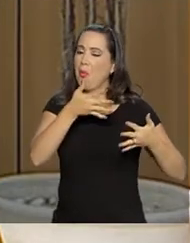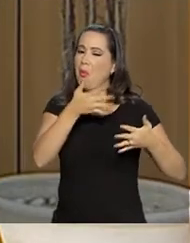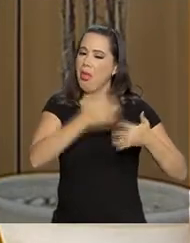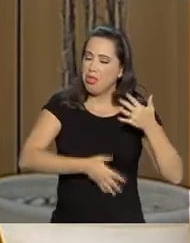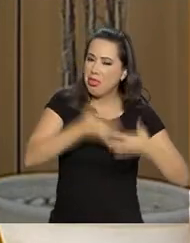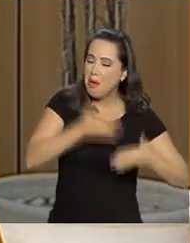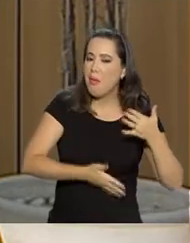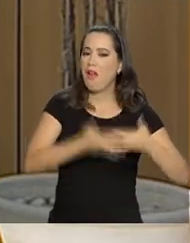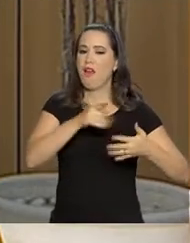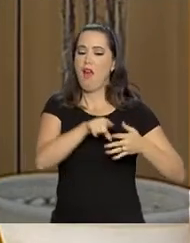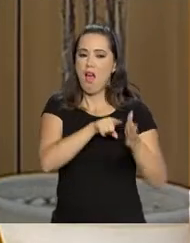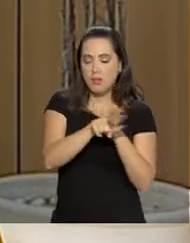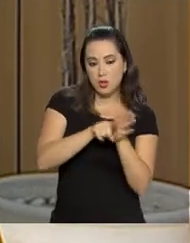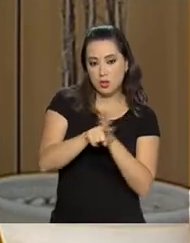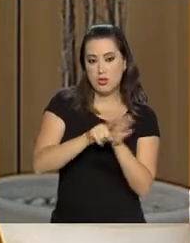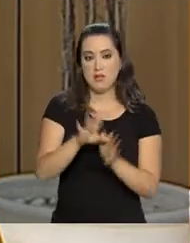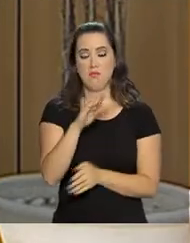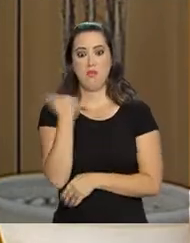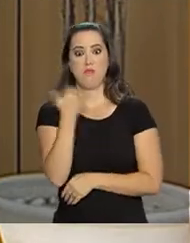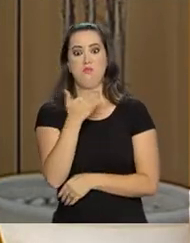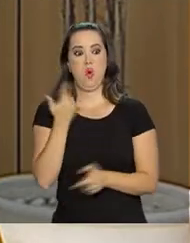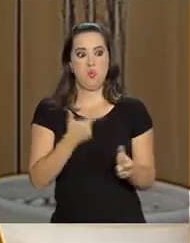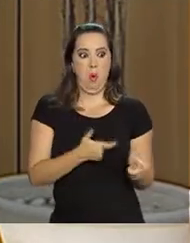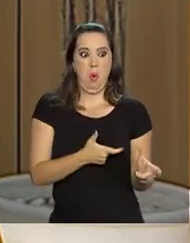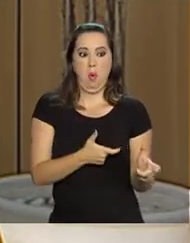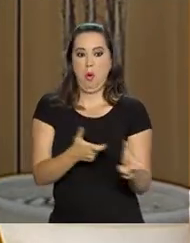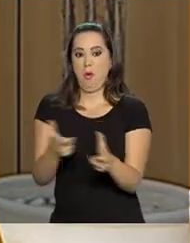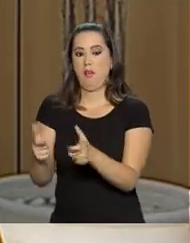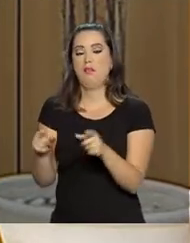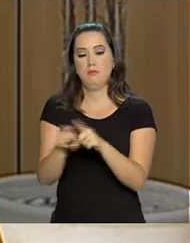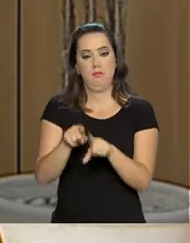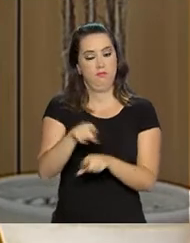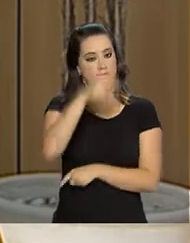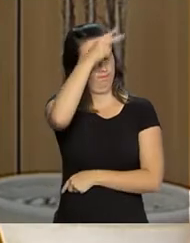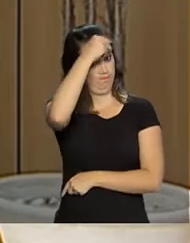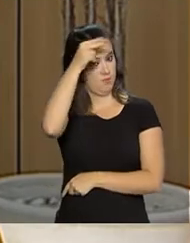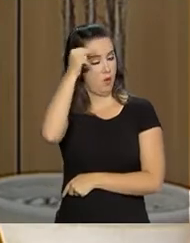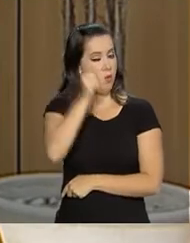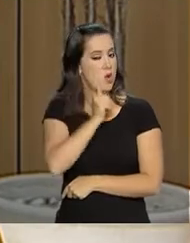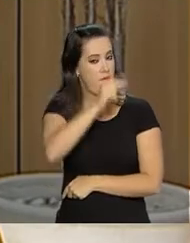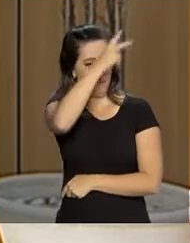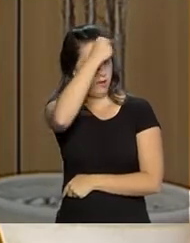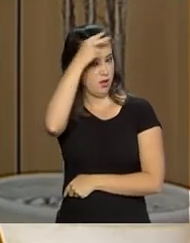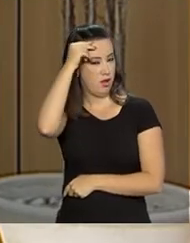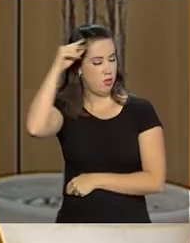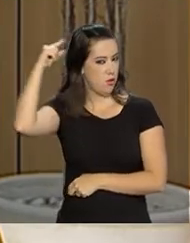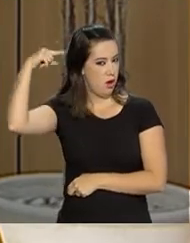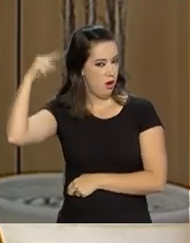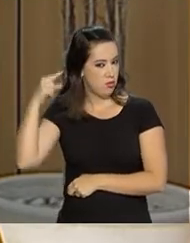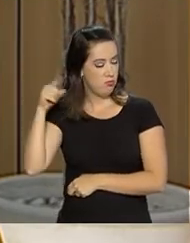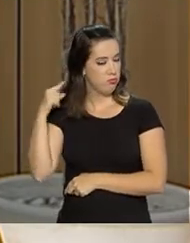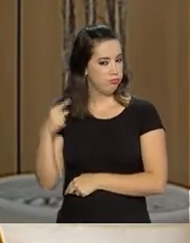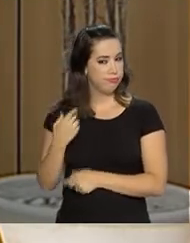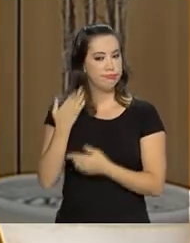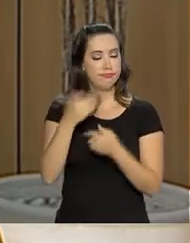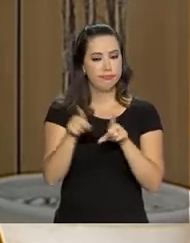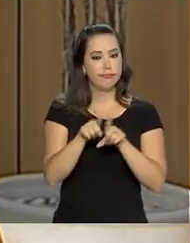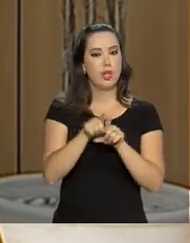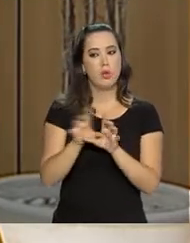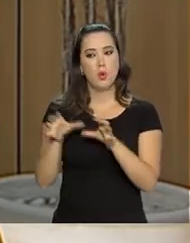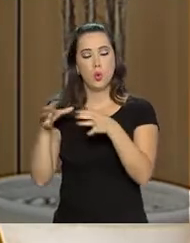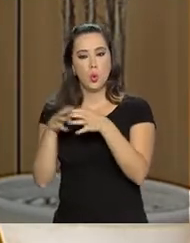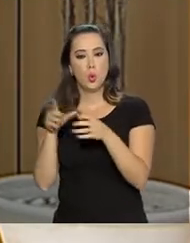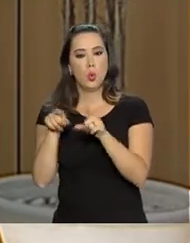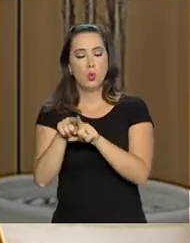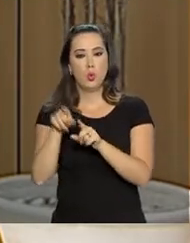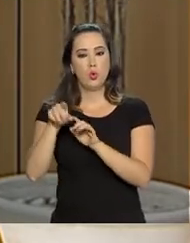e também do motorista dela, Anderson Gomes. Essa organização criminosa teria participação de agentes públicos e também de integrantes